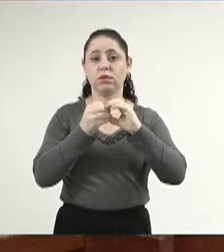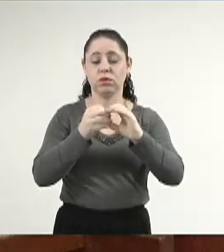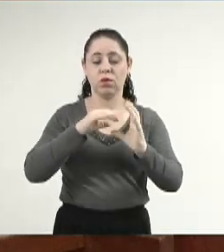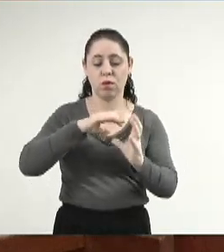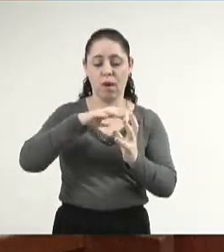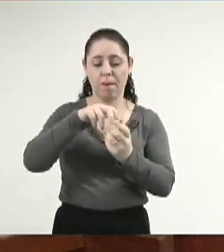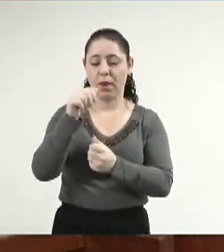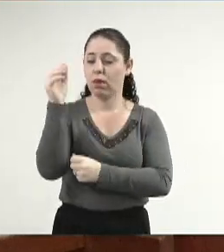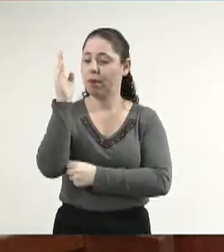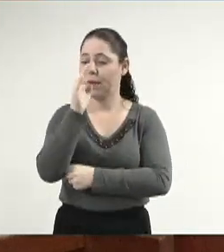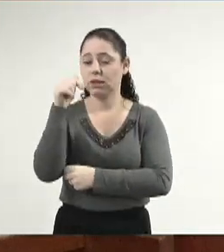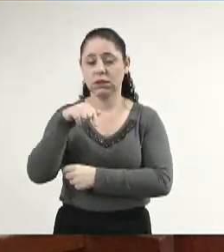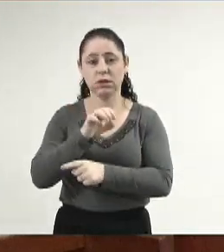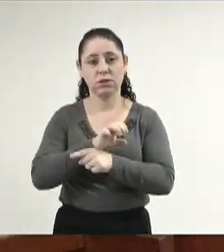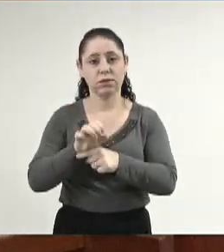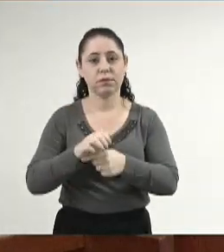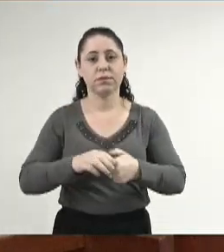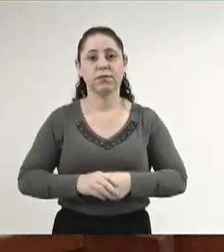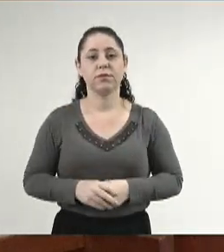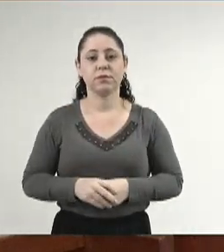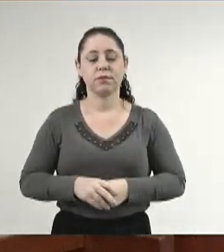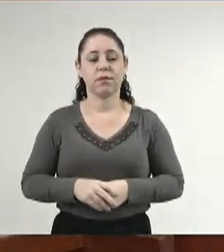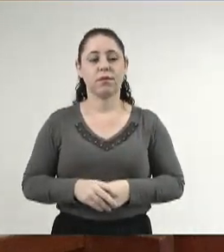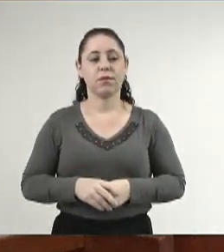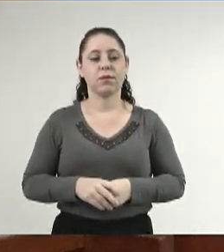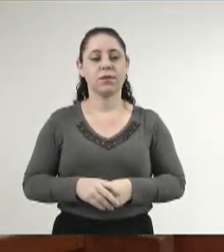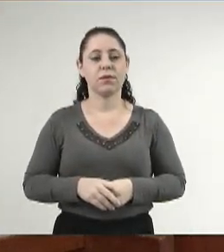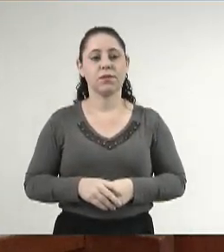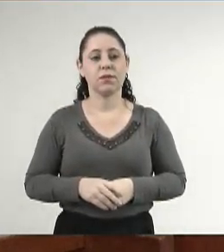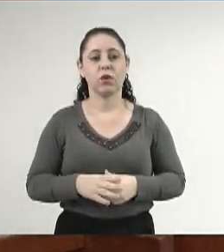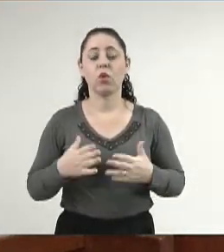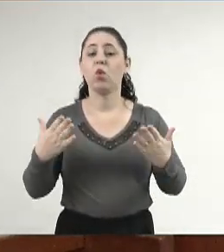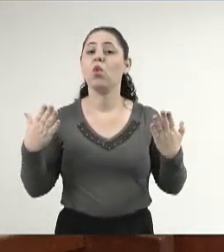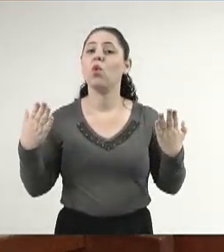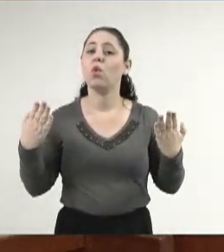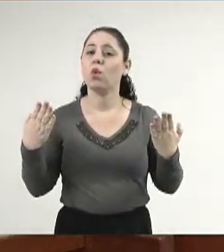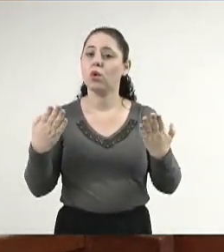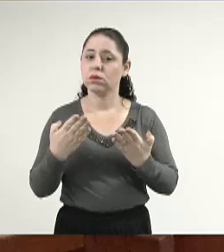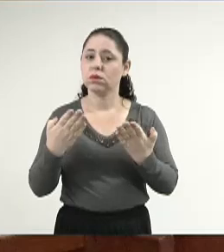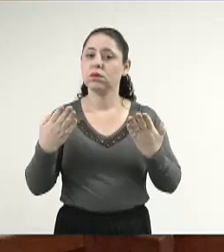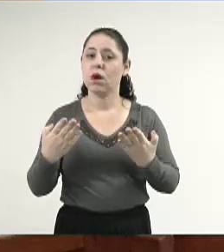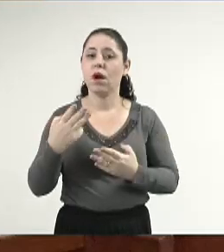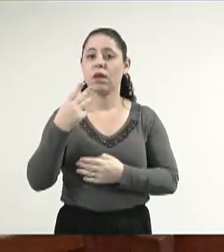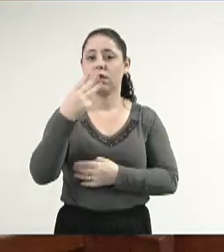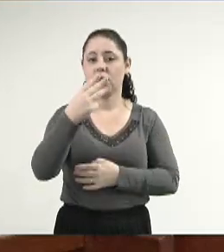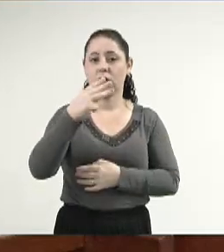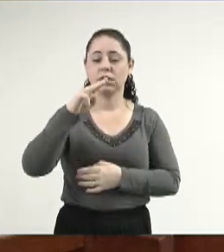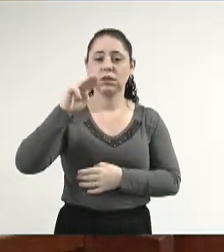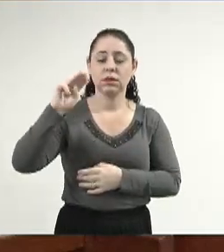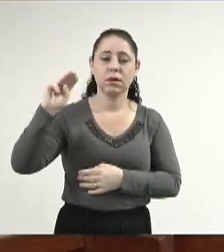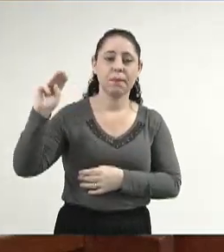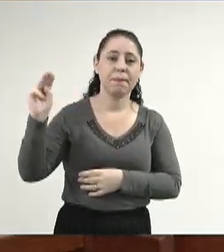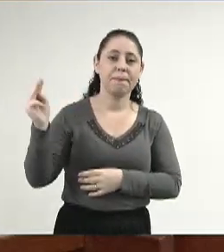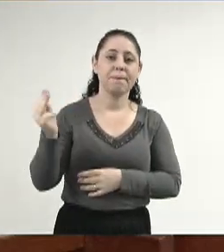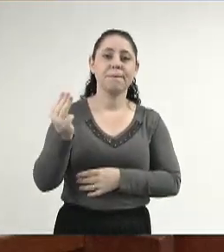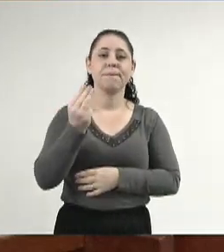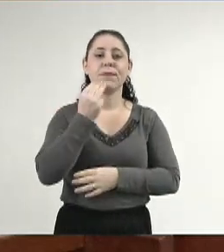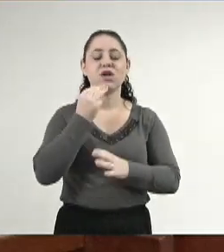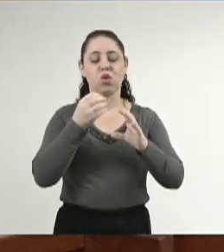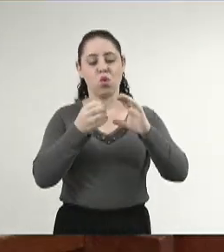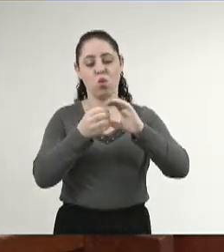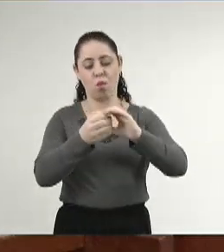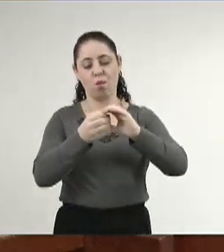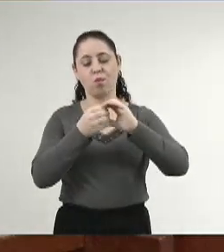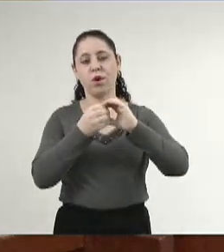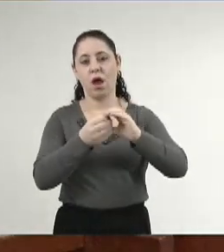mundo, no Brasil e aqui no nosso Estado. Hoje, 3 milhões de cooperativas